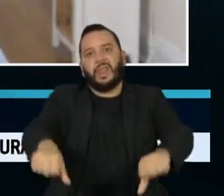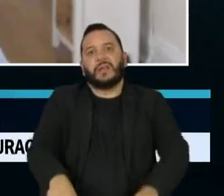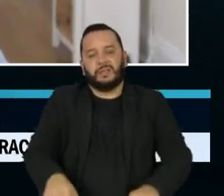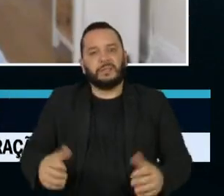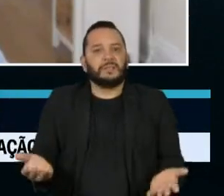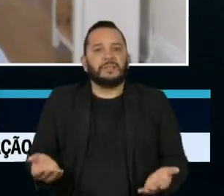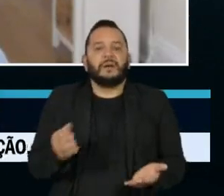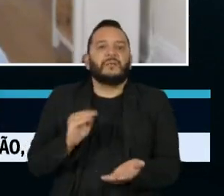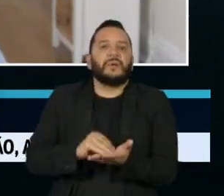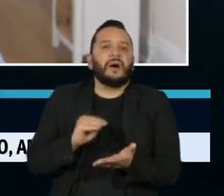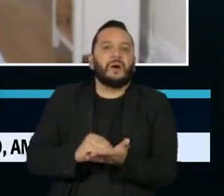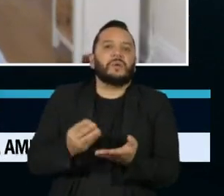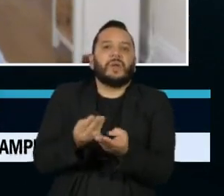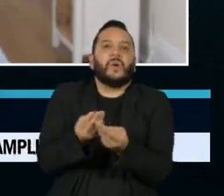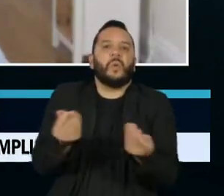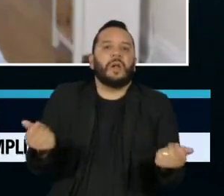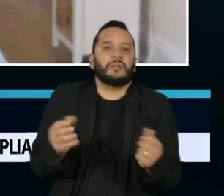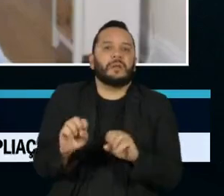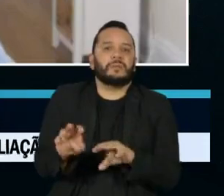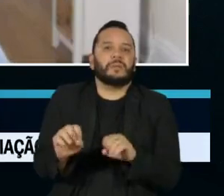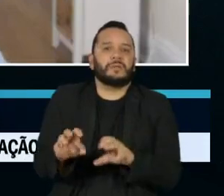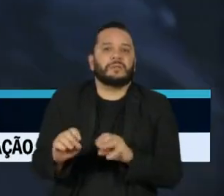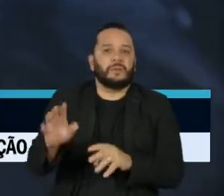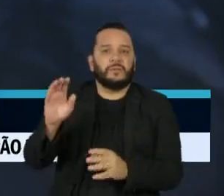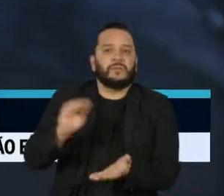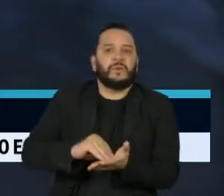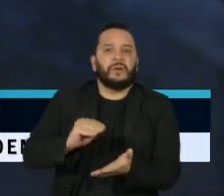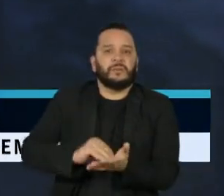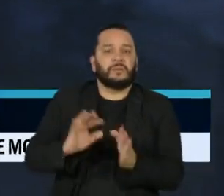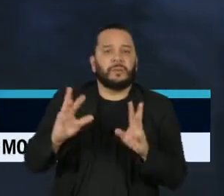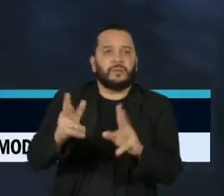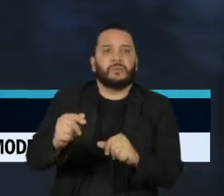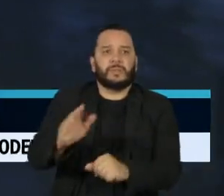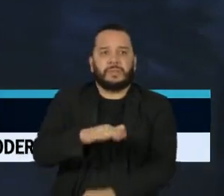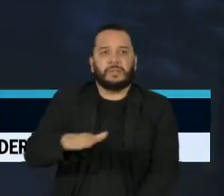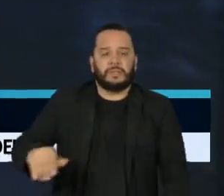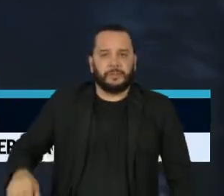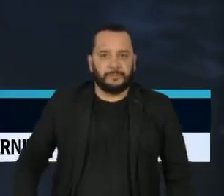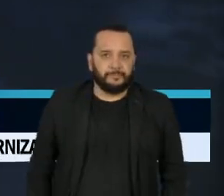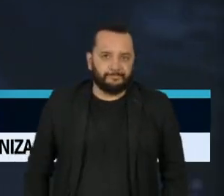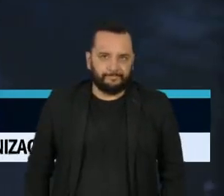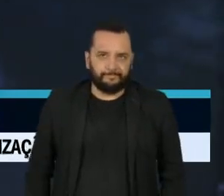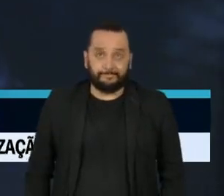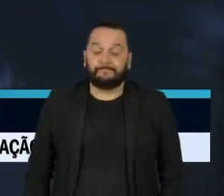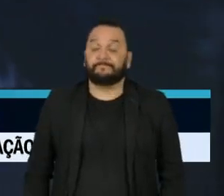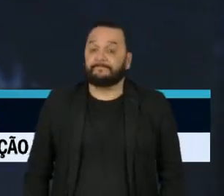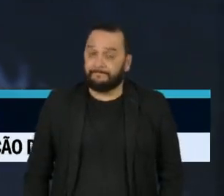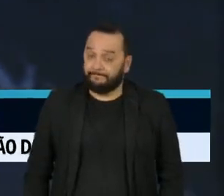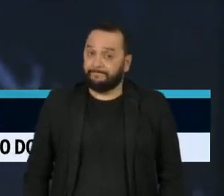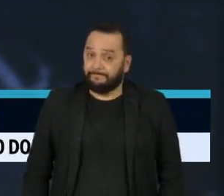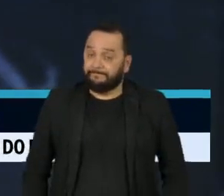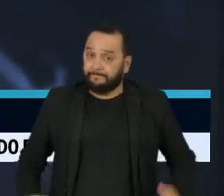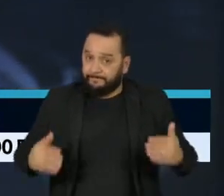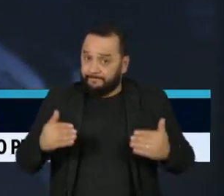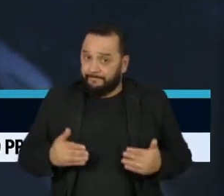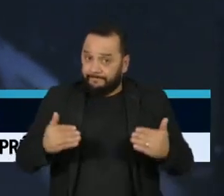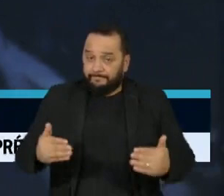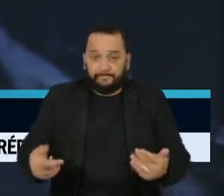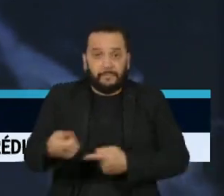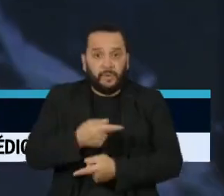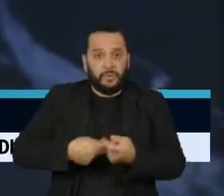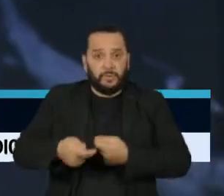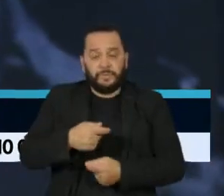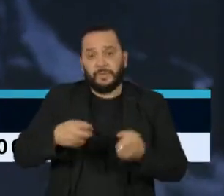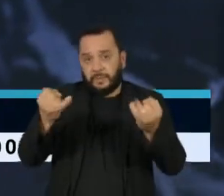educação de qualidade com aprendizagem para todo mundo. Em nota, o Ministério da Economia explicou que as reduções dos